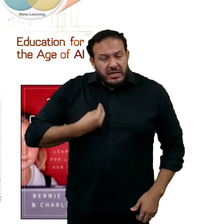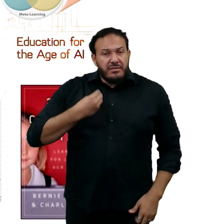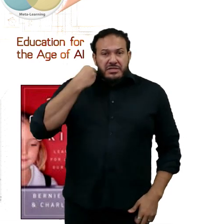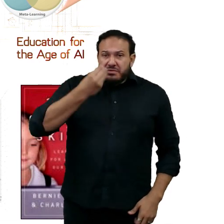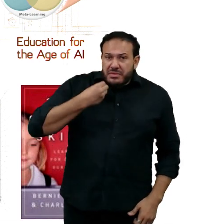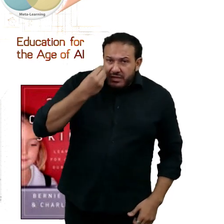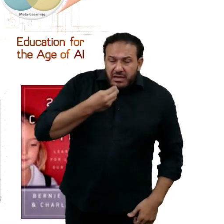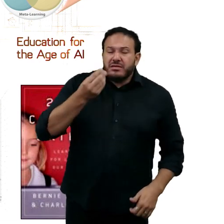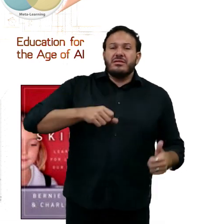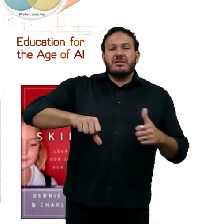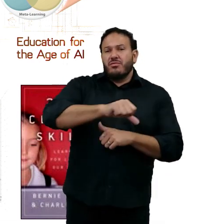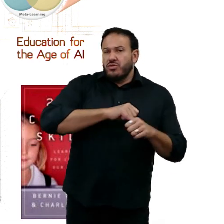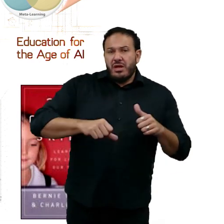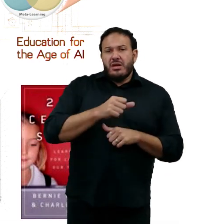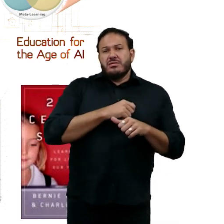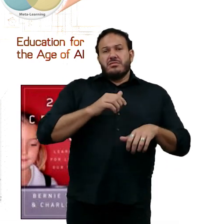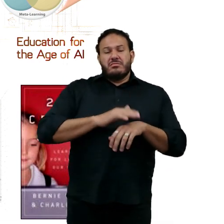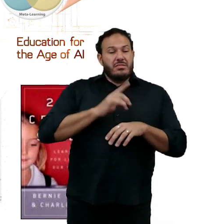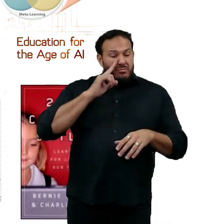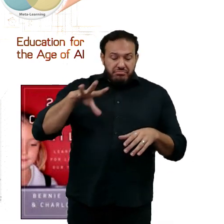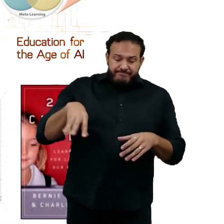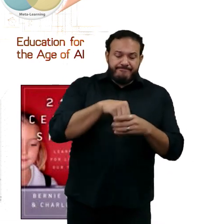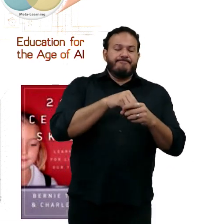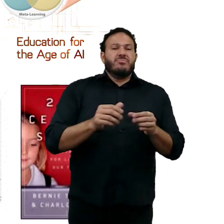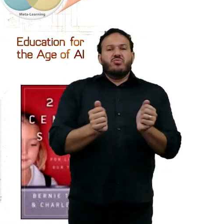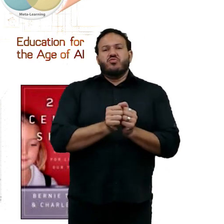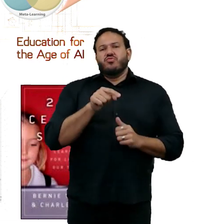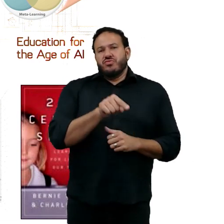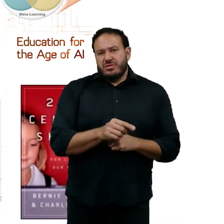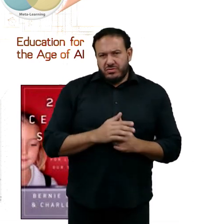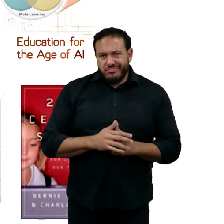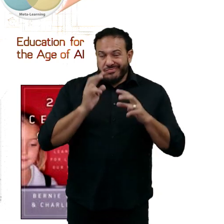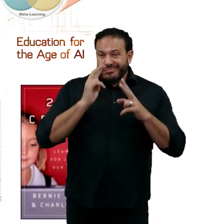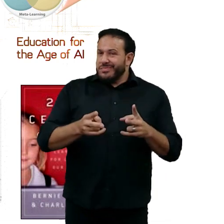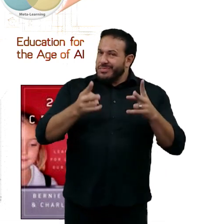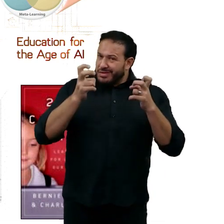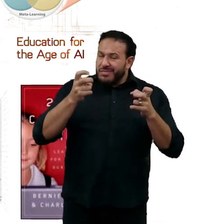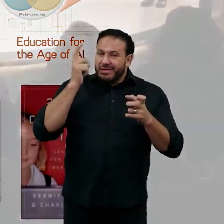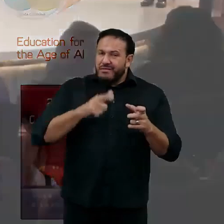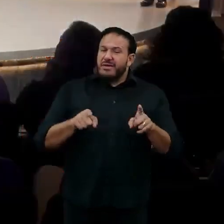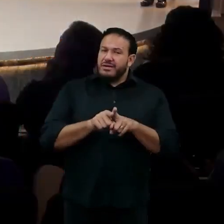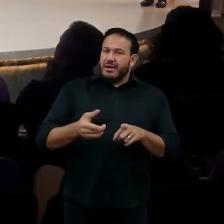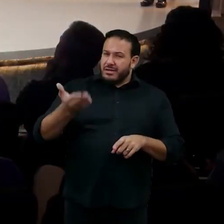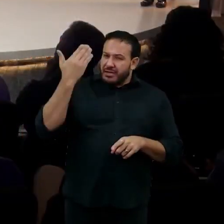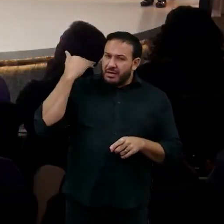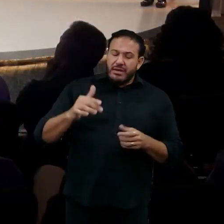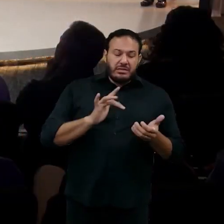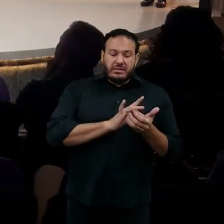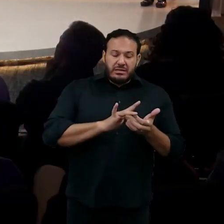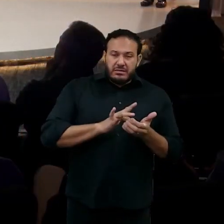chips, e eu fiz parte dessa indústria, e vi progredir dos telefones gigantes do Nokia.